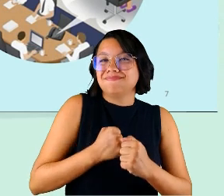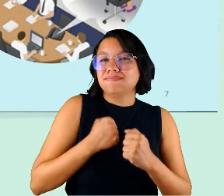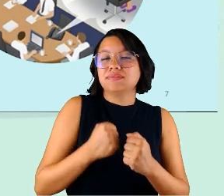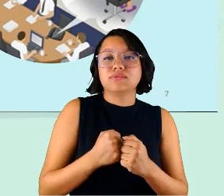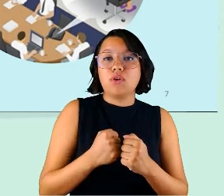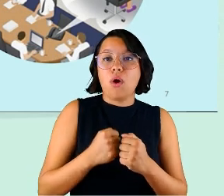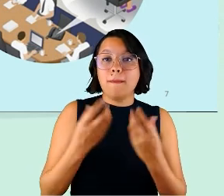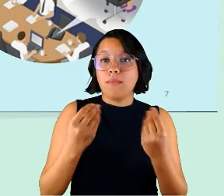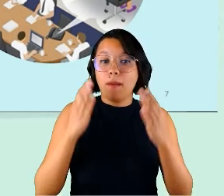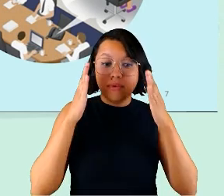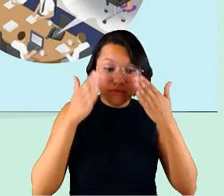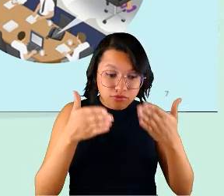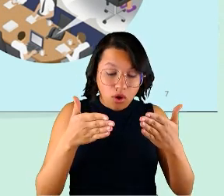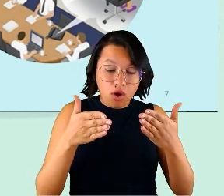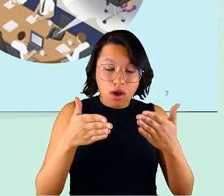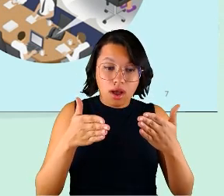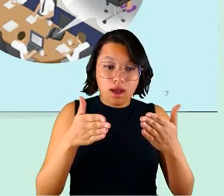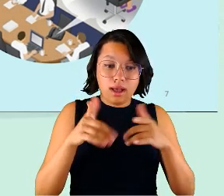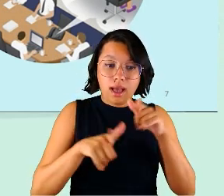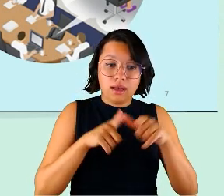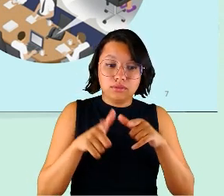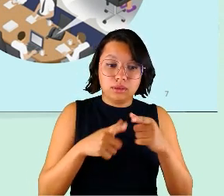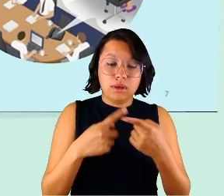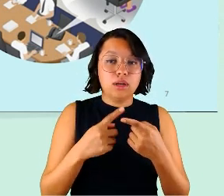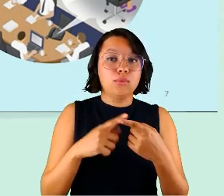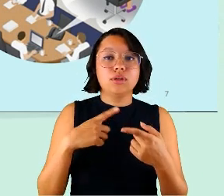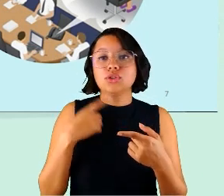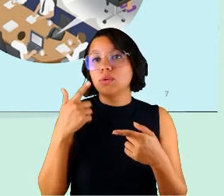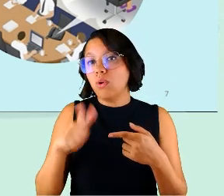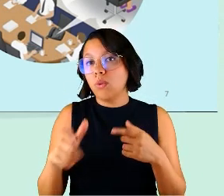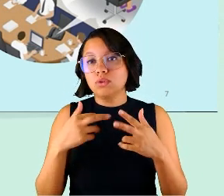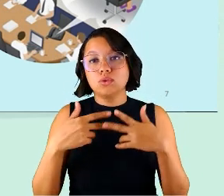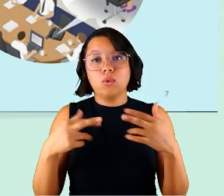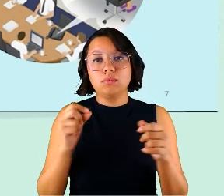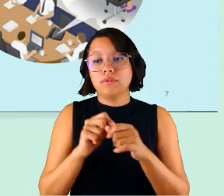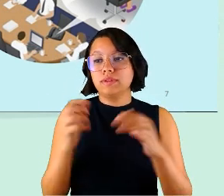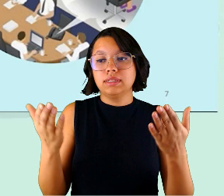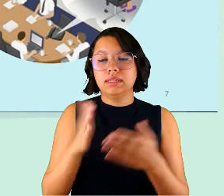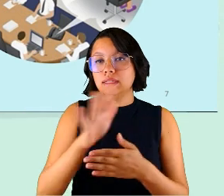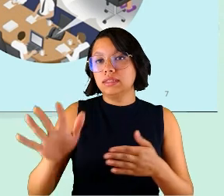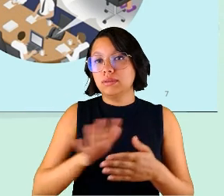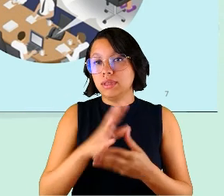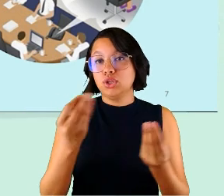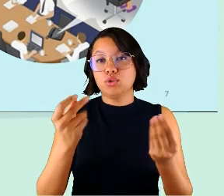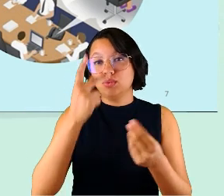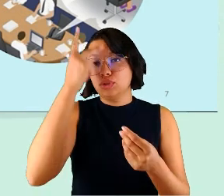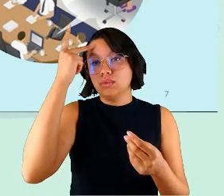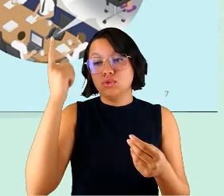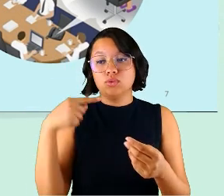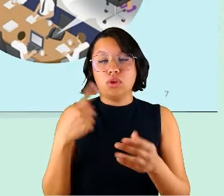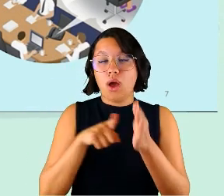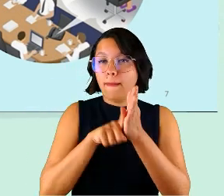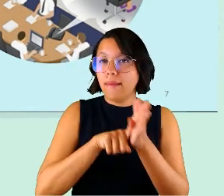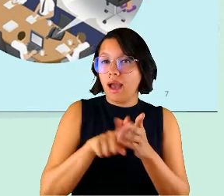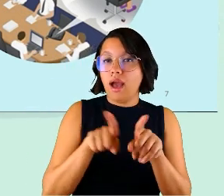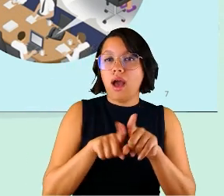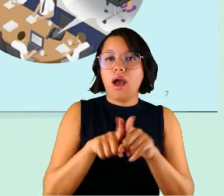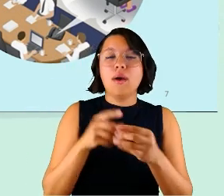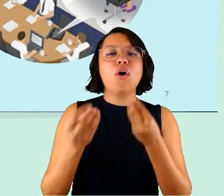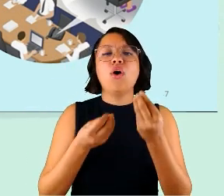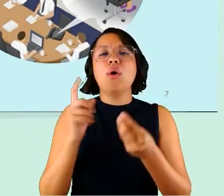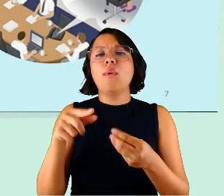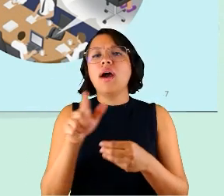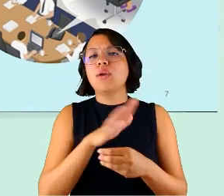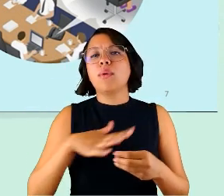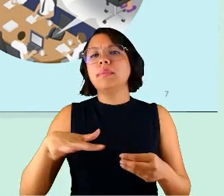atenção nas tarefas, já que havia outros distratores nesse ambiente e muitas pessoas, nós pesquisamos isso também,